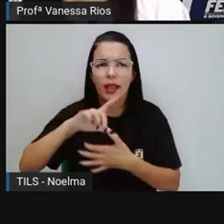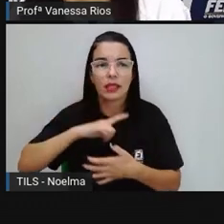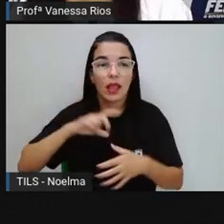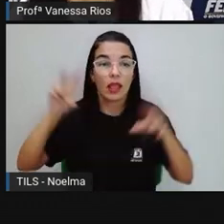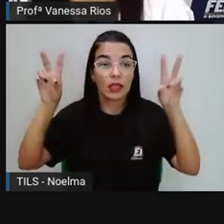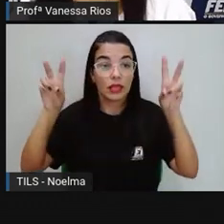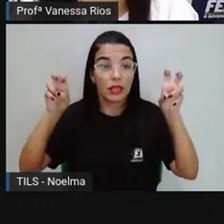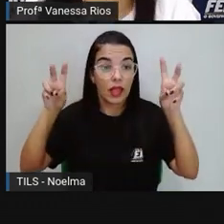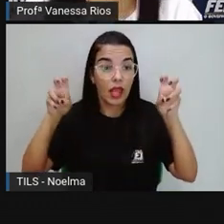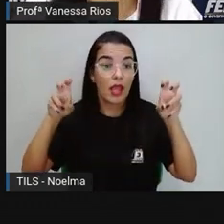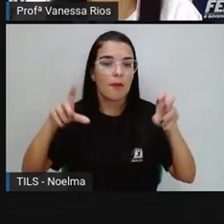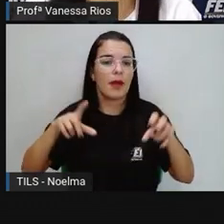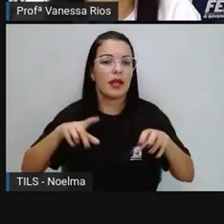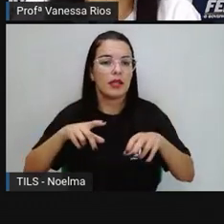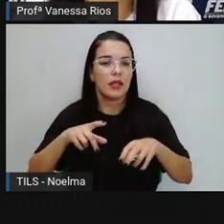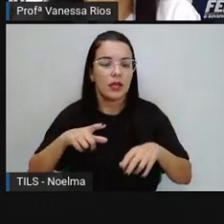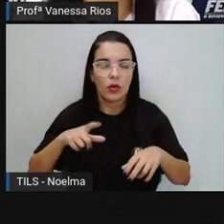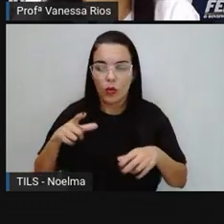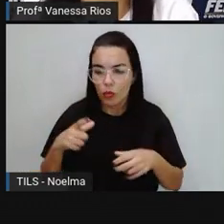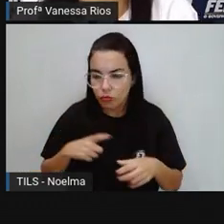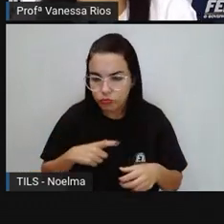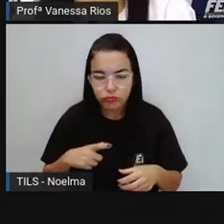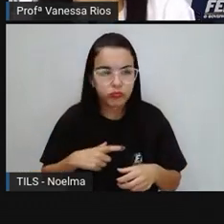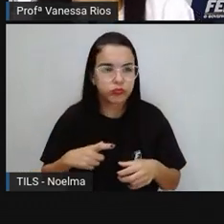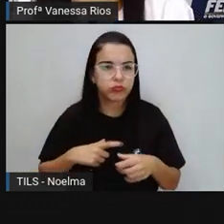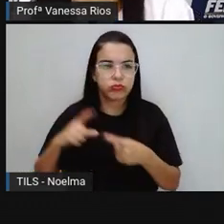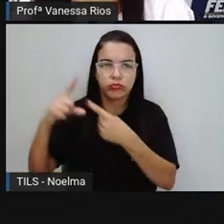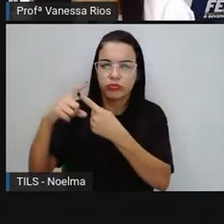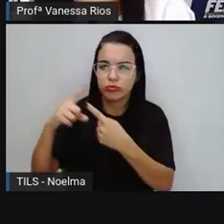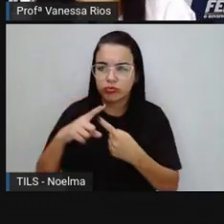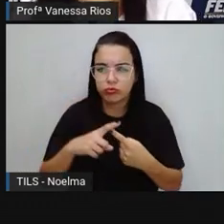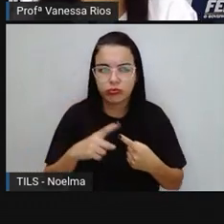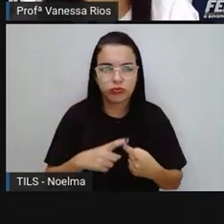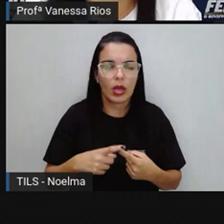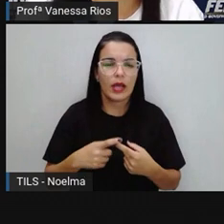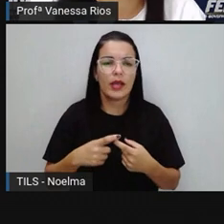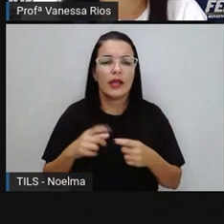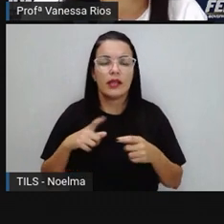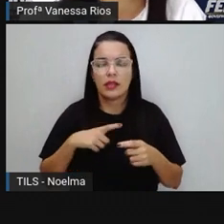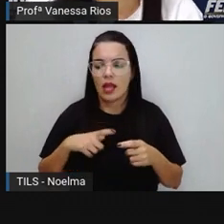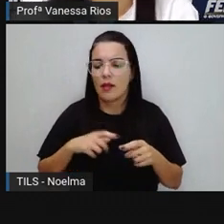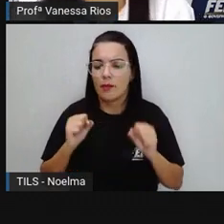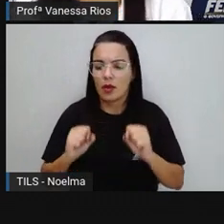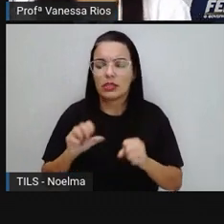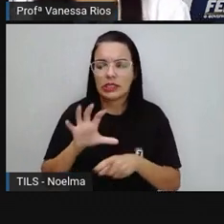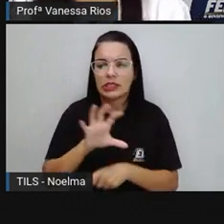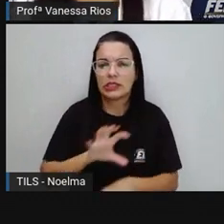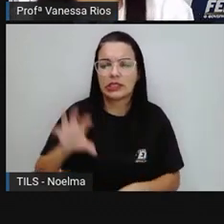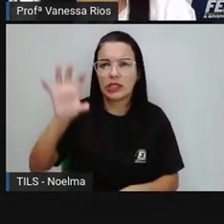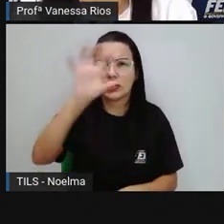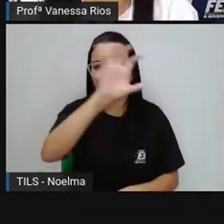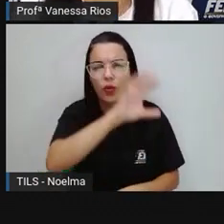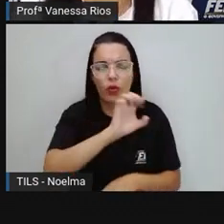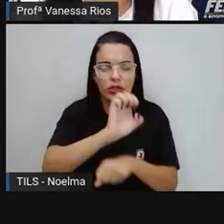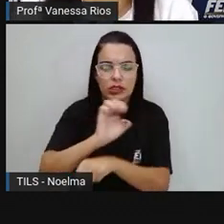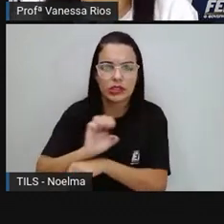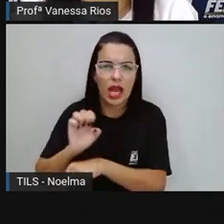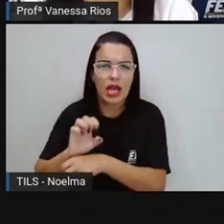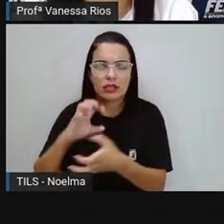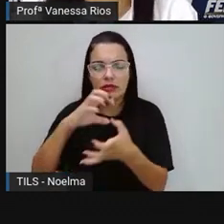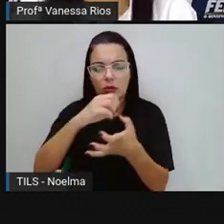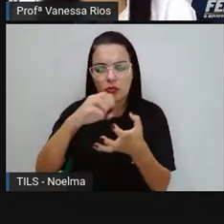assuntos diferentes, além de nos mostrar as divisões territoriais, onde estão estados, as regiões, os